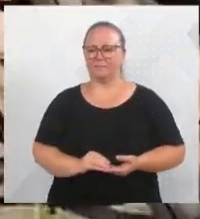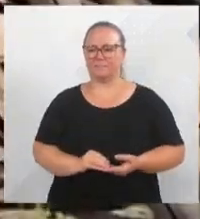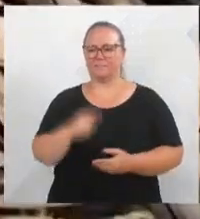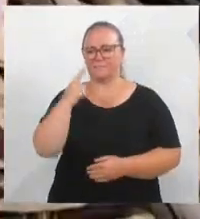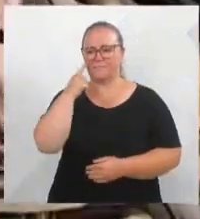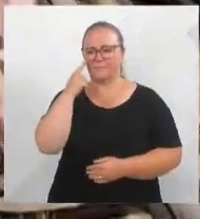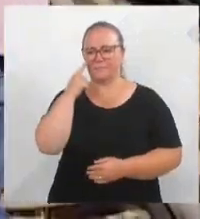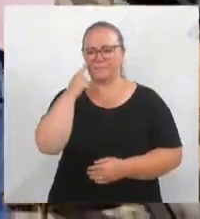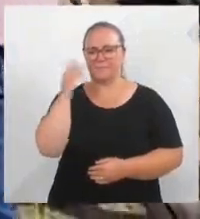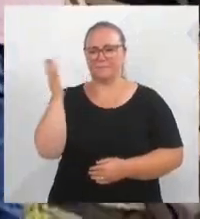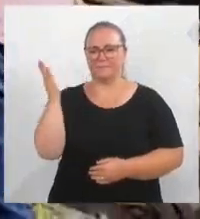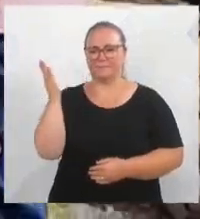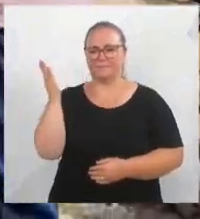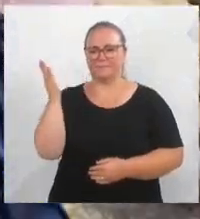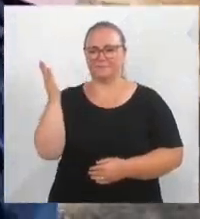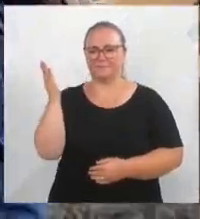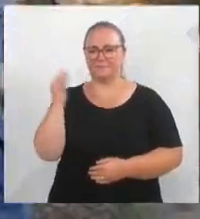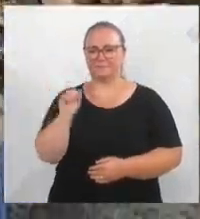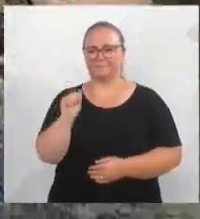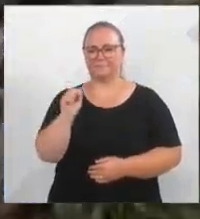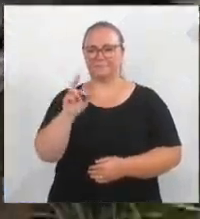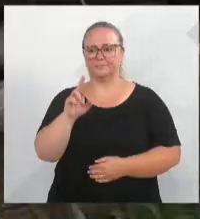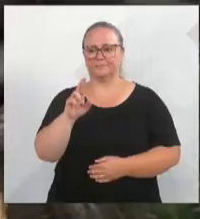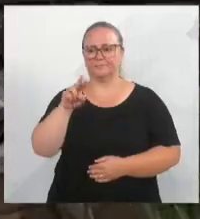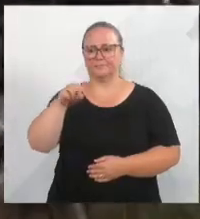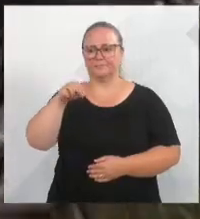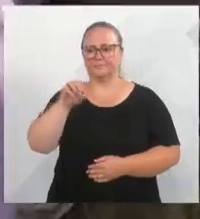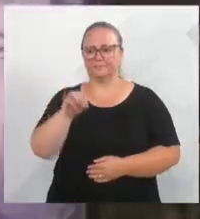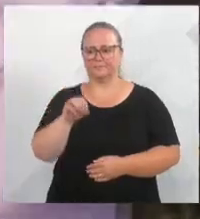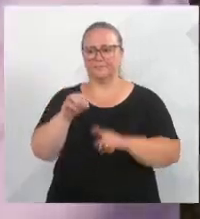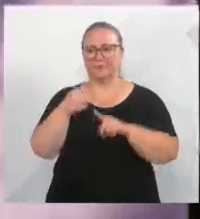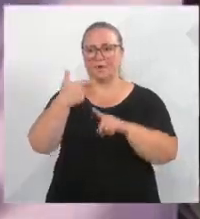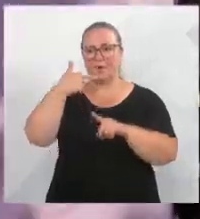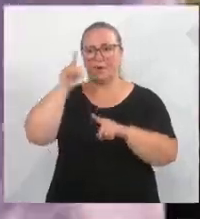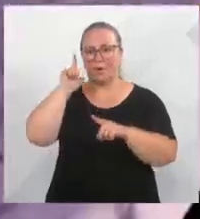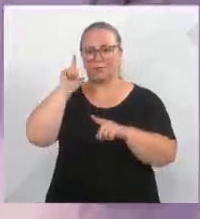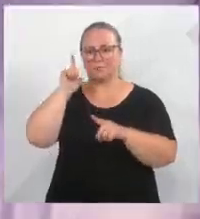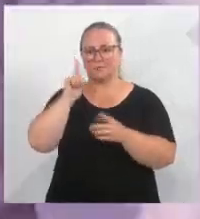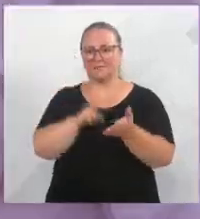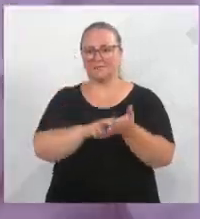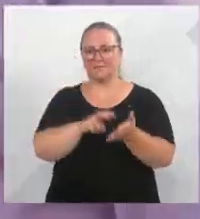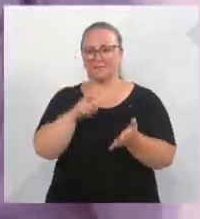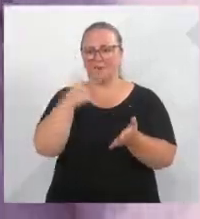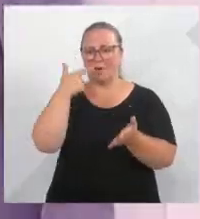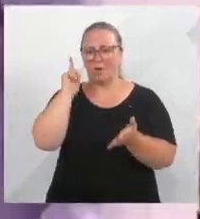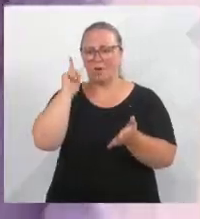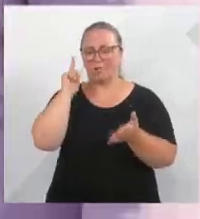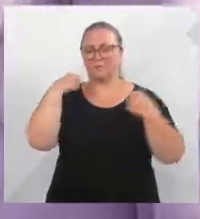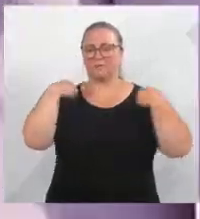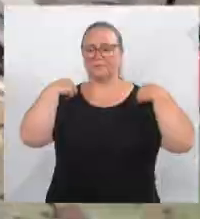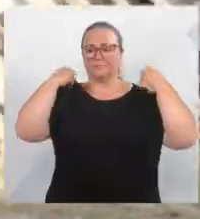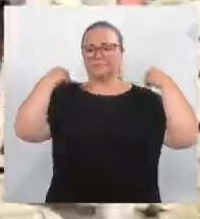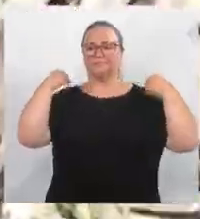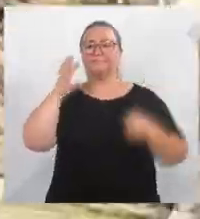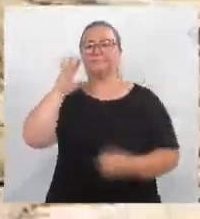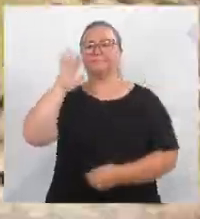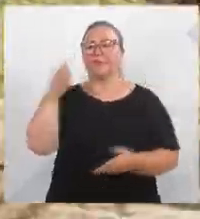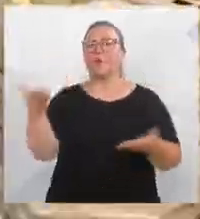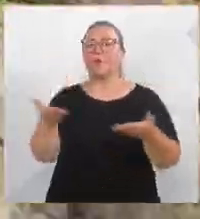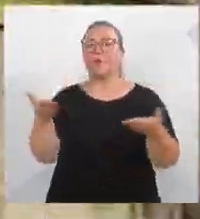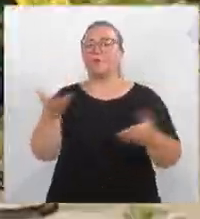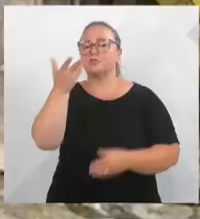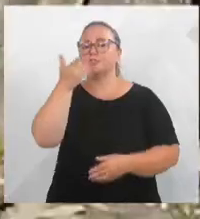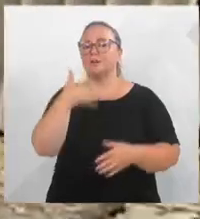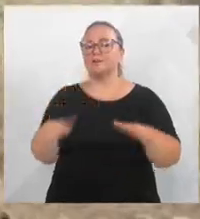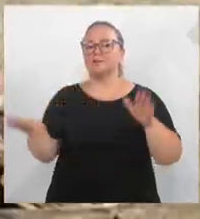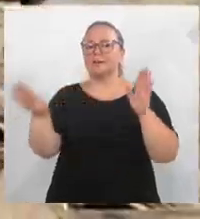é o espaço que estava aqui no C&A, Bernal, ontem. Ontem de manhã, quando eu fui. Madeiras. Imagina agora as crianças retornando no dia de hoje e